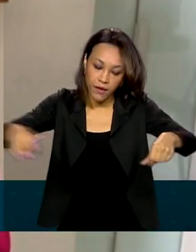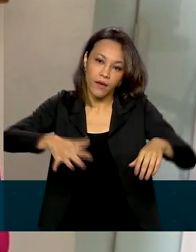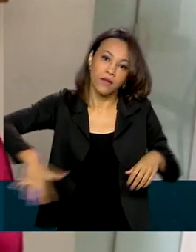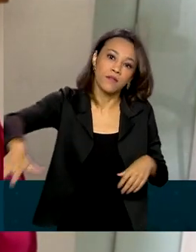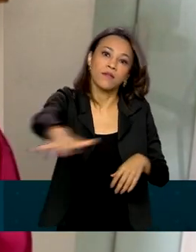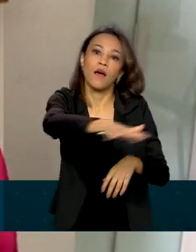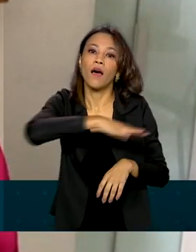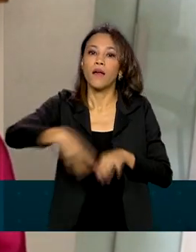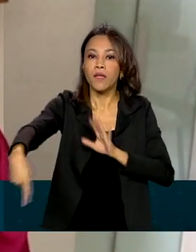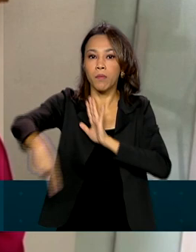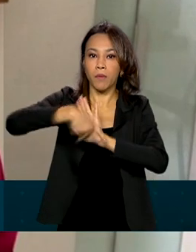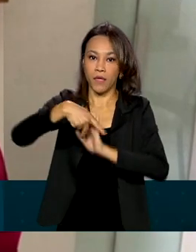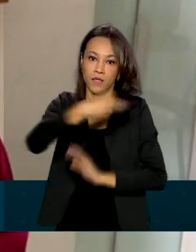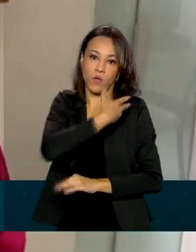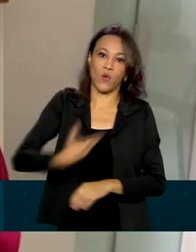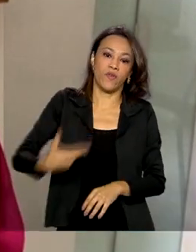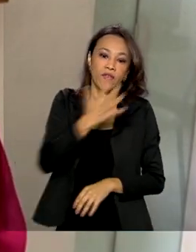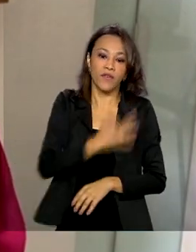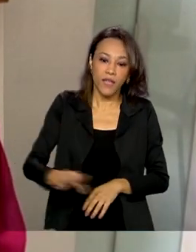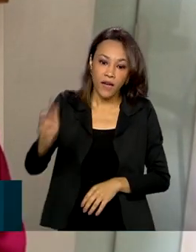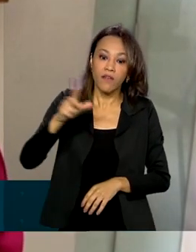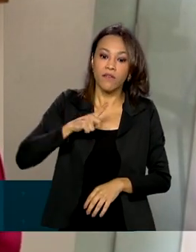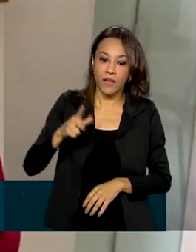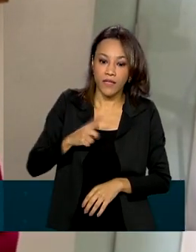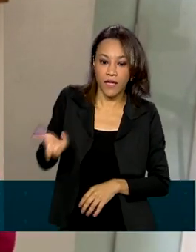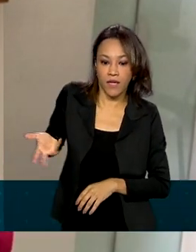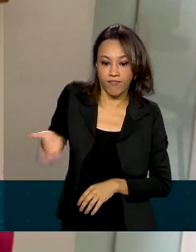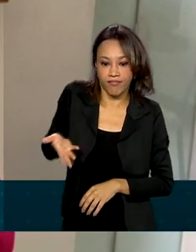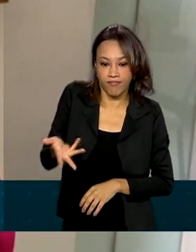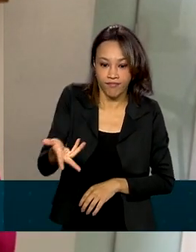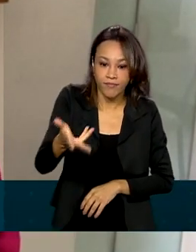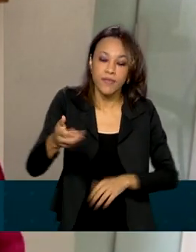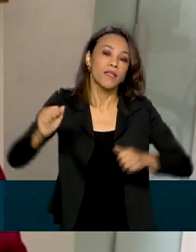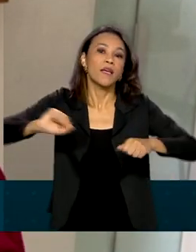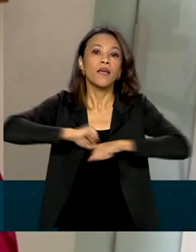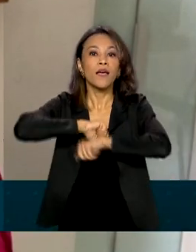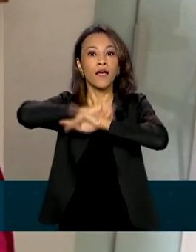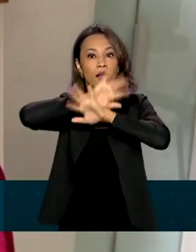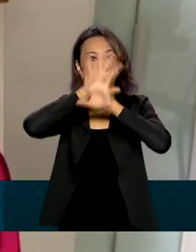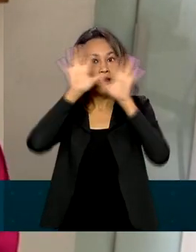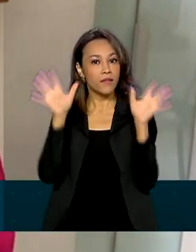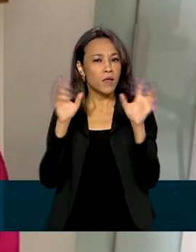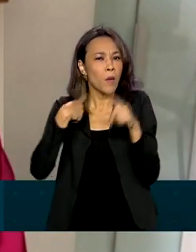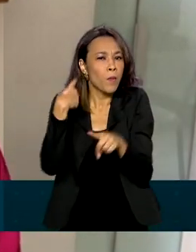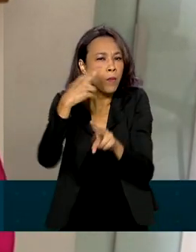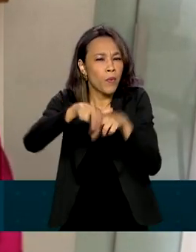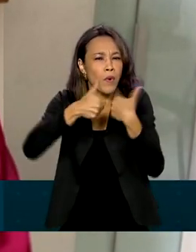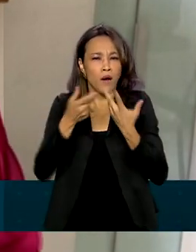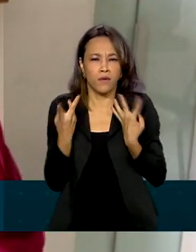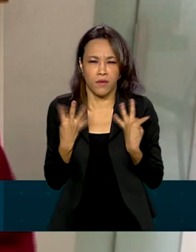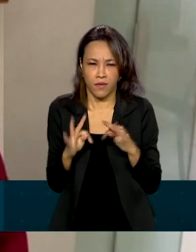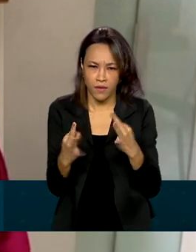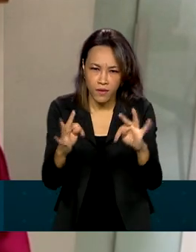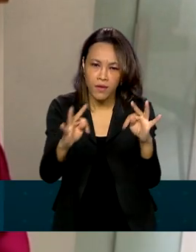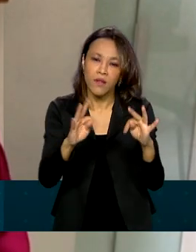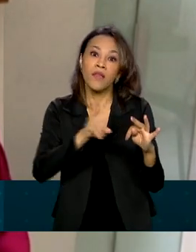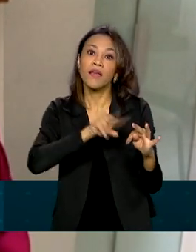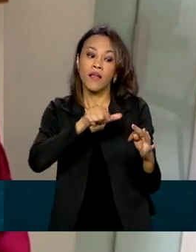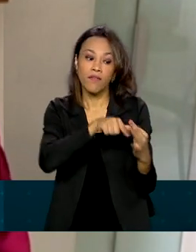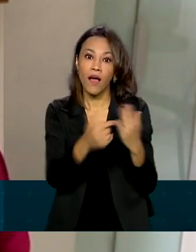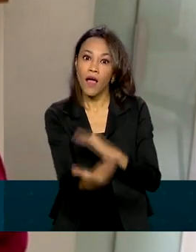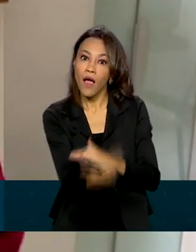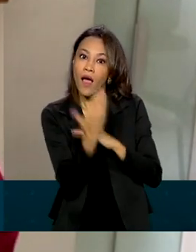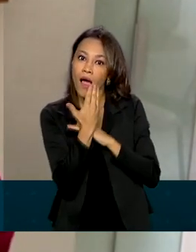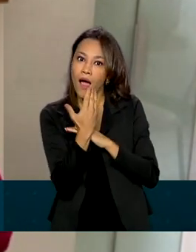em terras da União terá mais agilidade e transparência por causa da tecnologia, que vai permitir